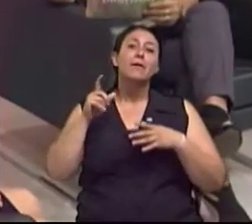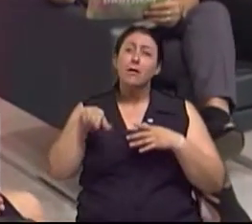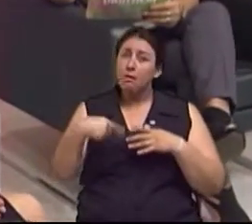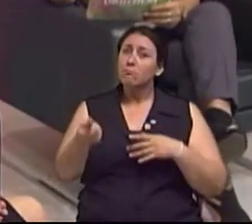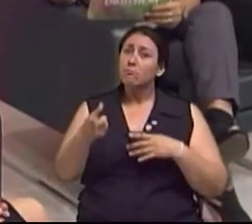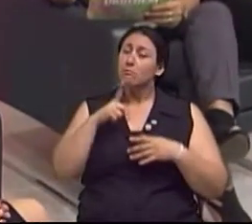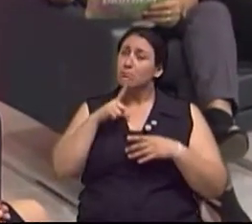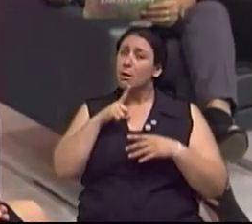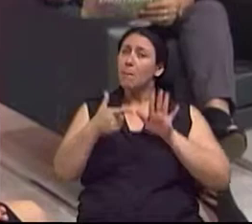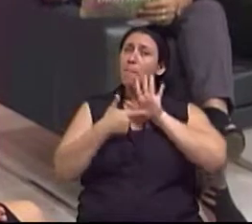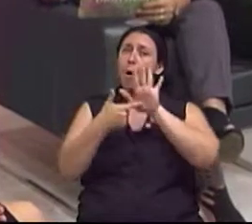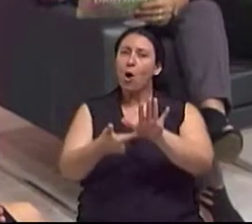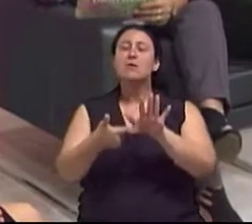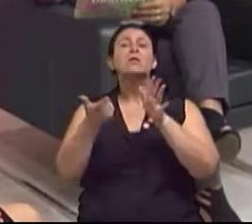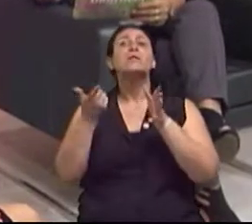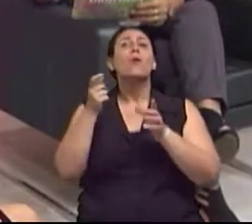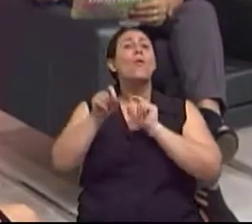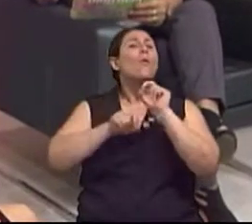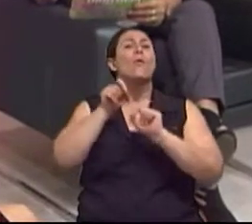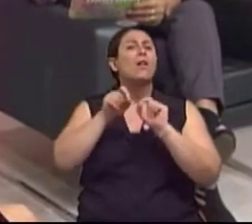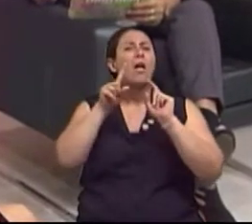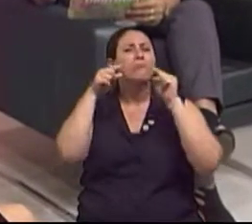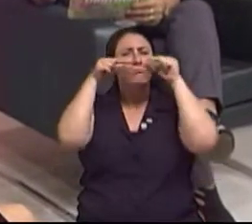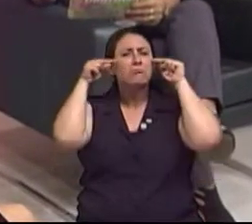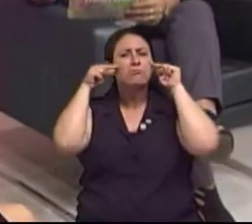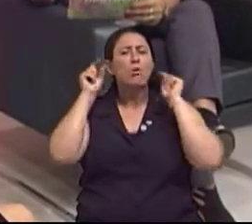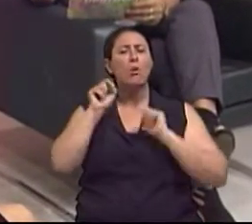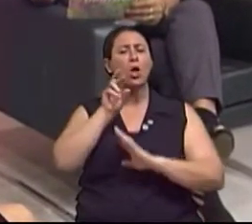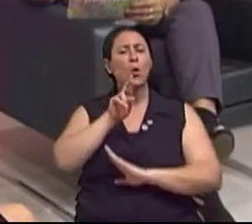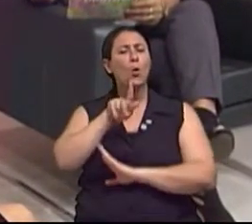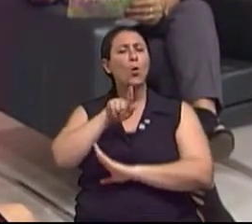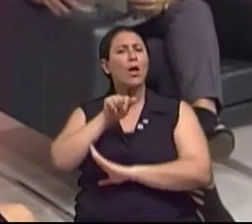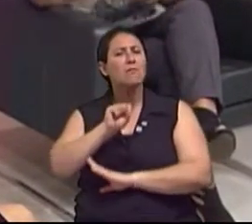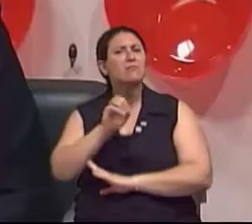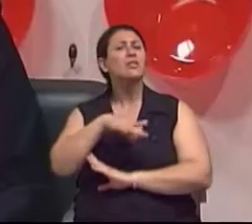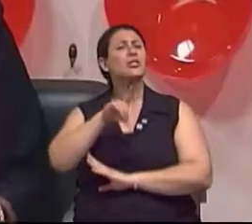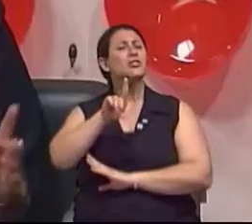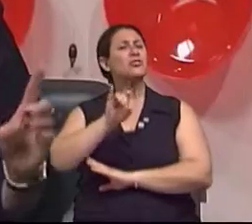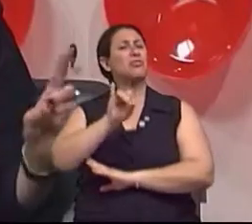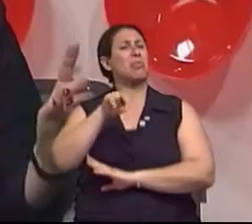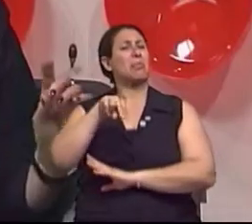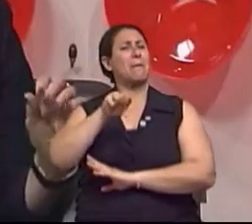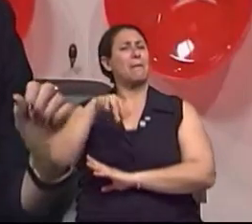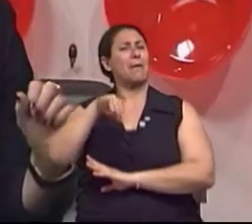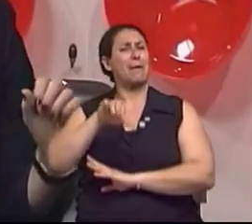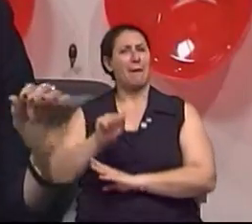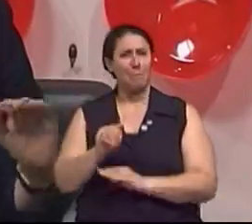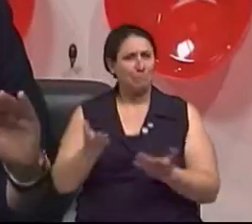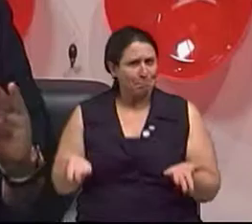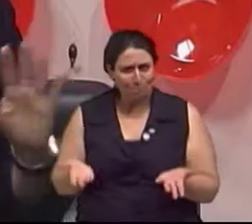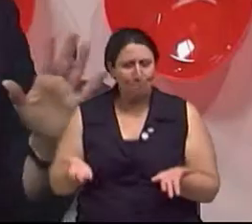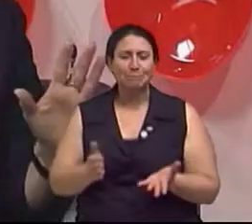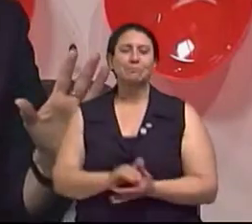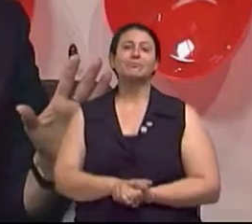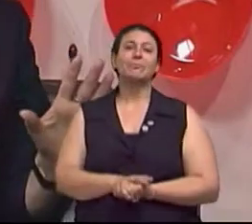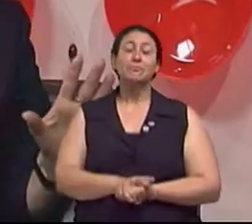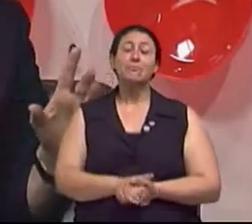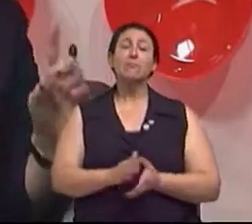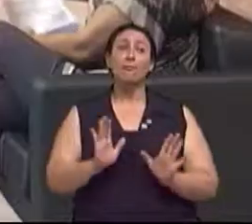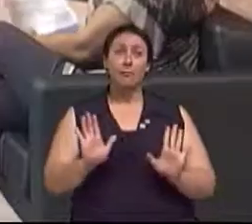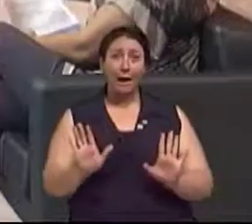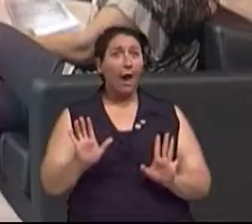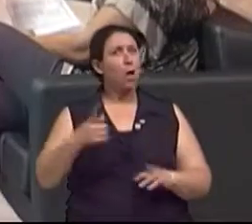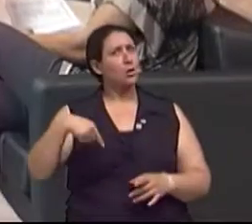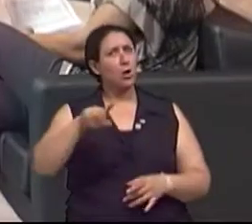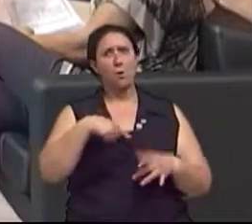elas trazem rugas. Mas vamos saber o que são rugas dinâmicas? Vamos lá, doutora? Sim, mas o objetivo não é exterminar com as